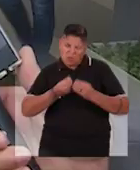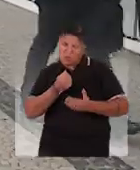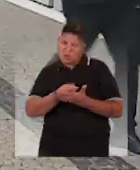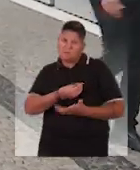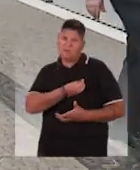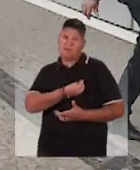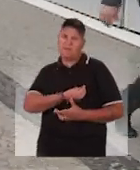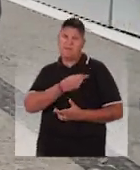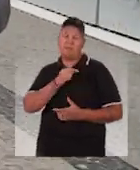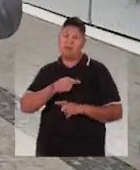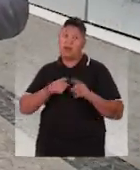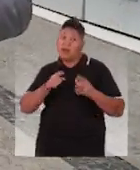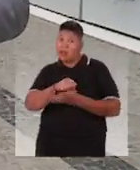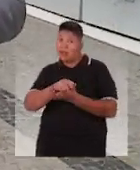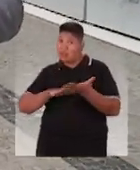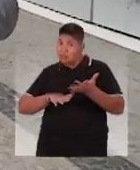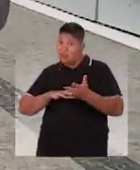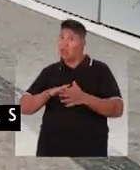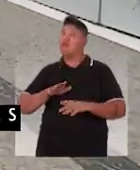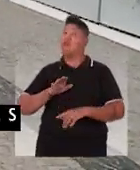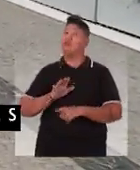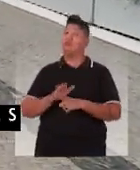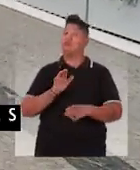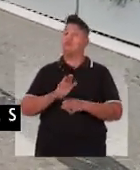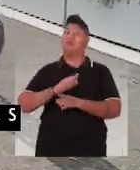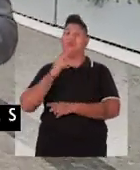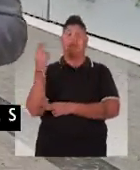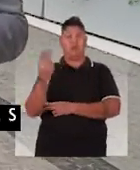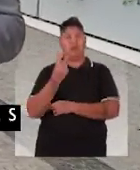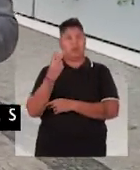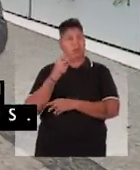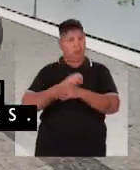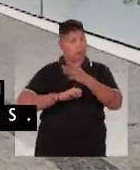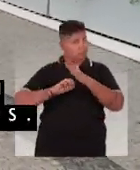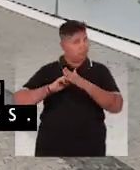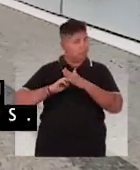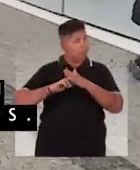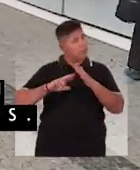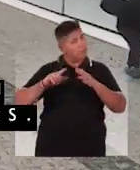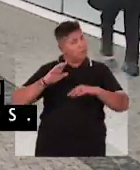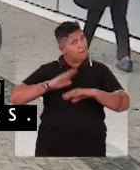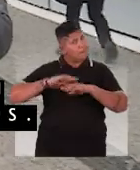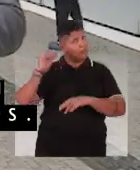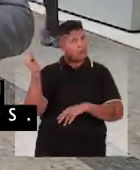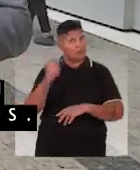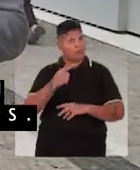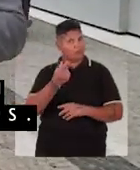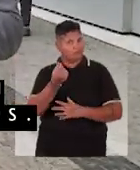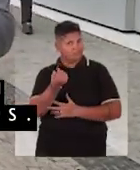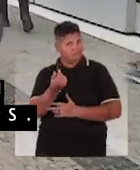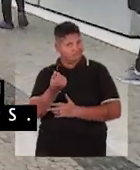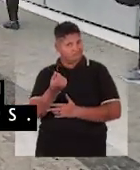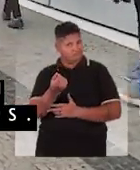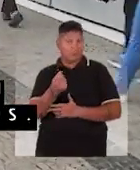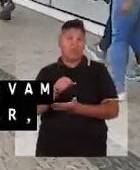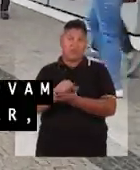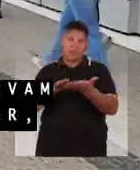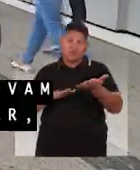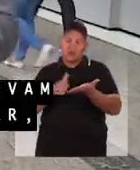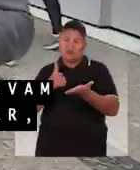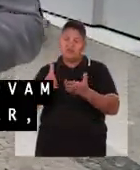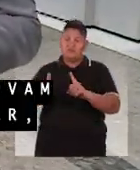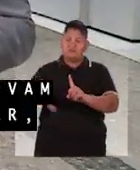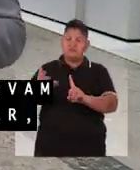de vida, né? Mas as ações de incentivo e valorização dos profissionais pelas empresas vão além de ganhos financeiros.